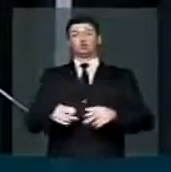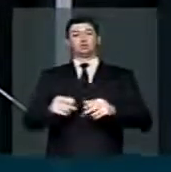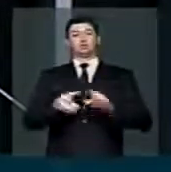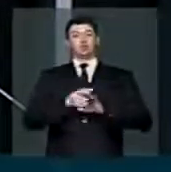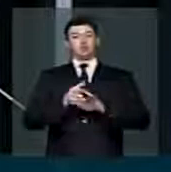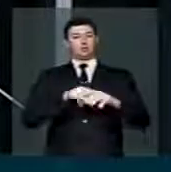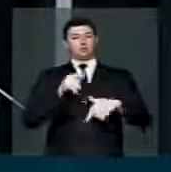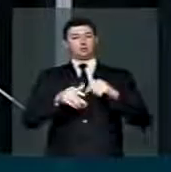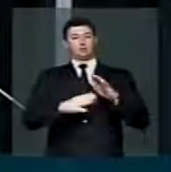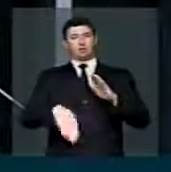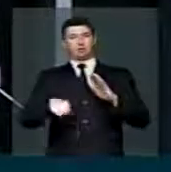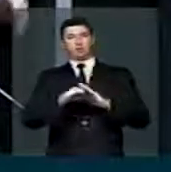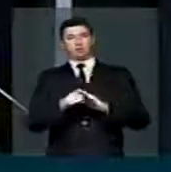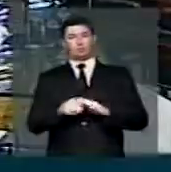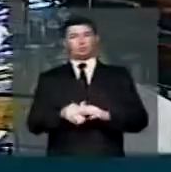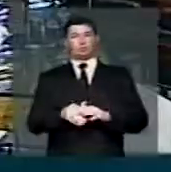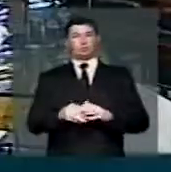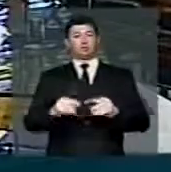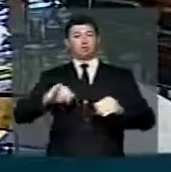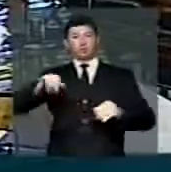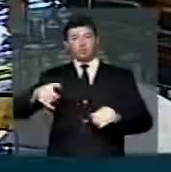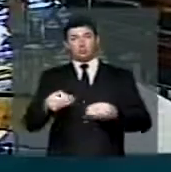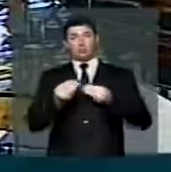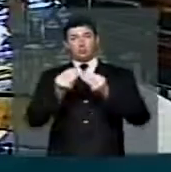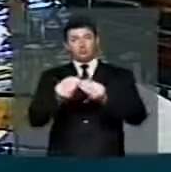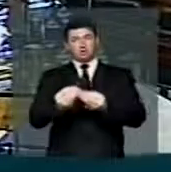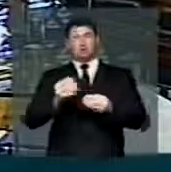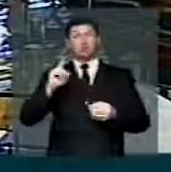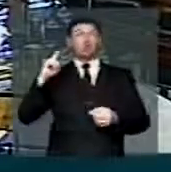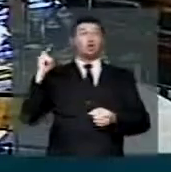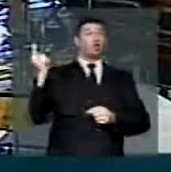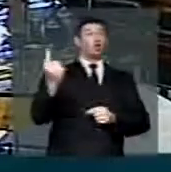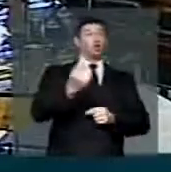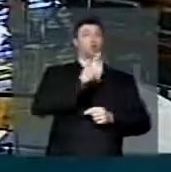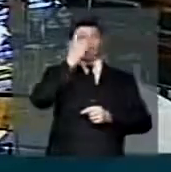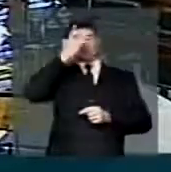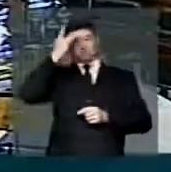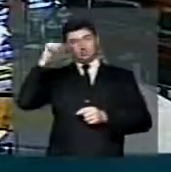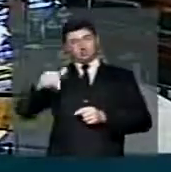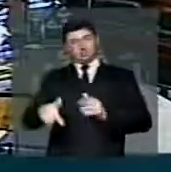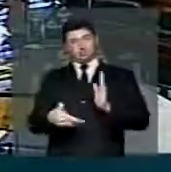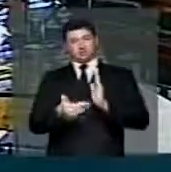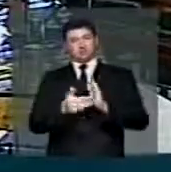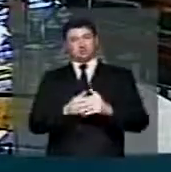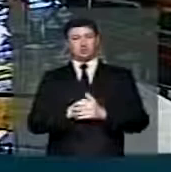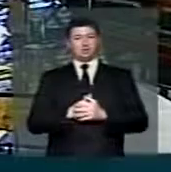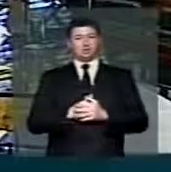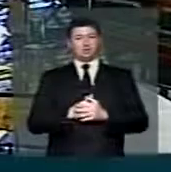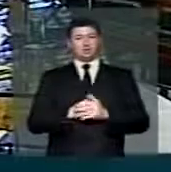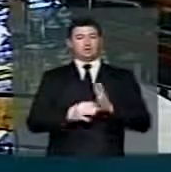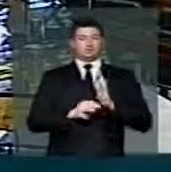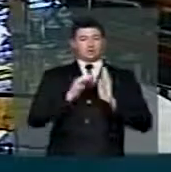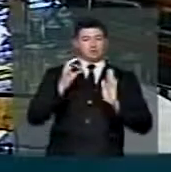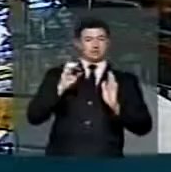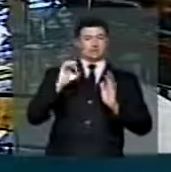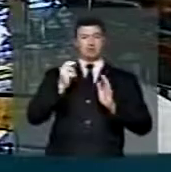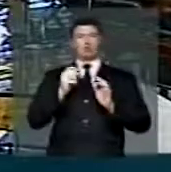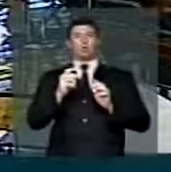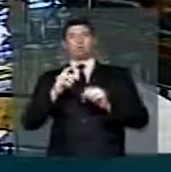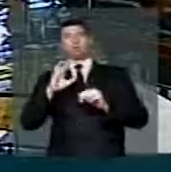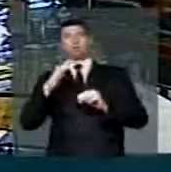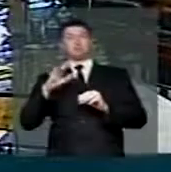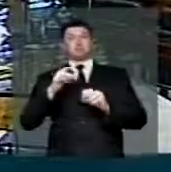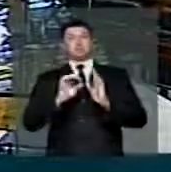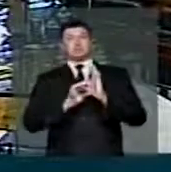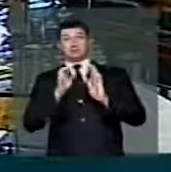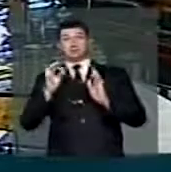ele vem conduzindo os trabalhos, dando a oportunidade a que todos os membros dessa Casa, inscritos ou meio